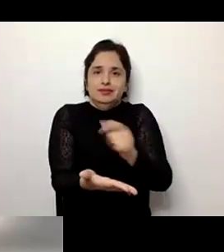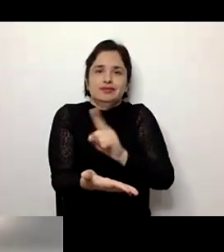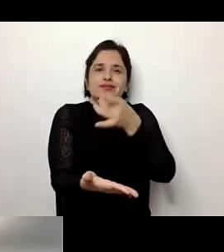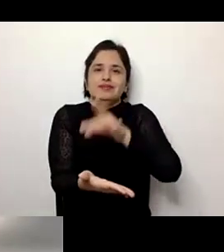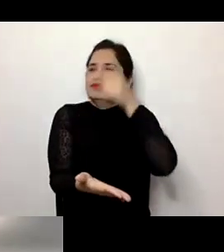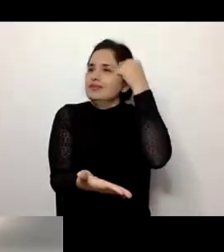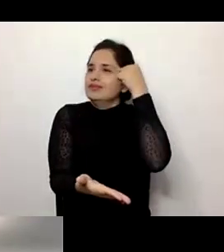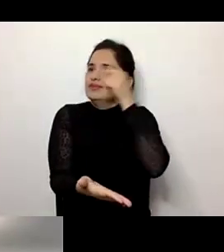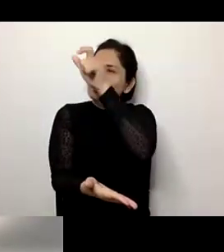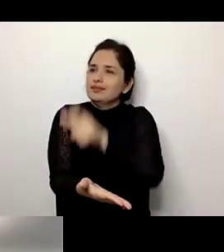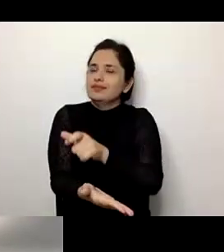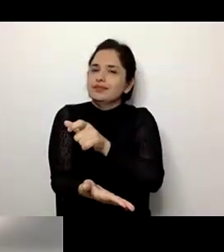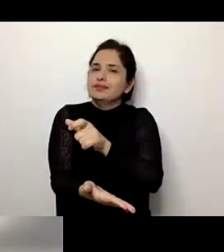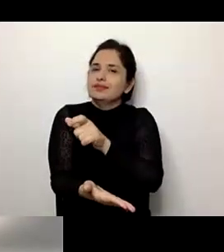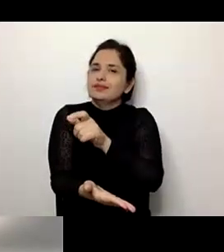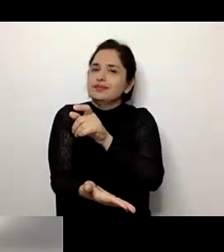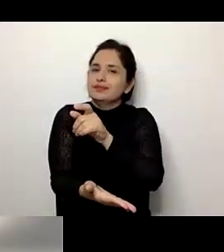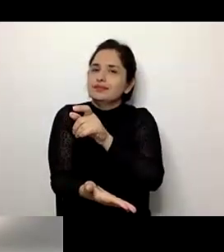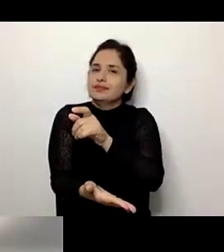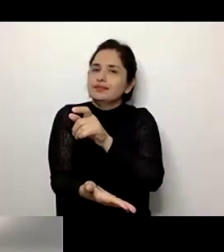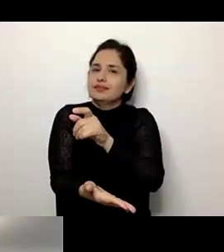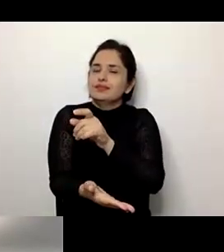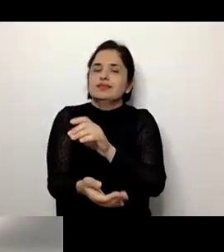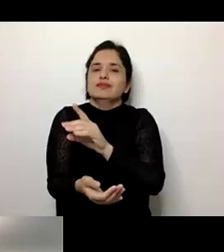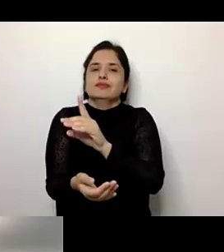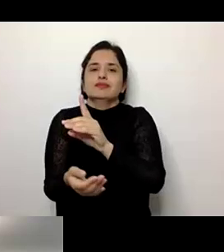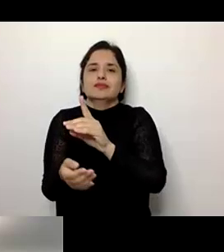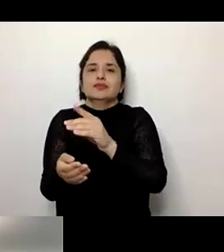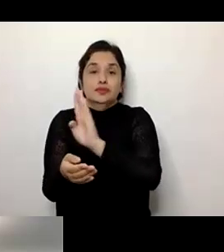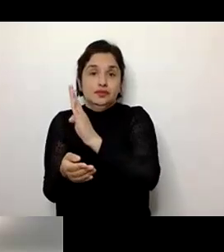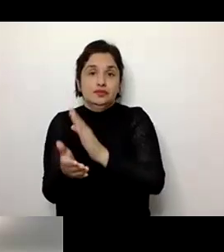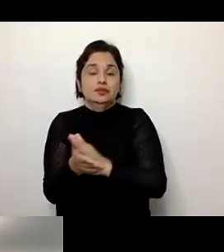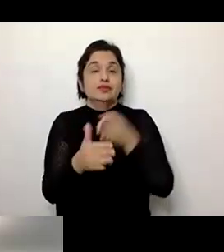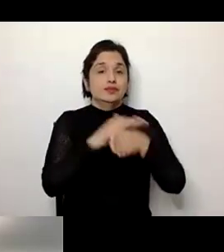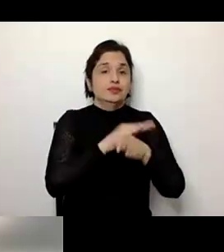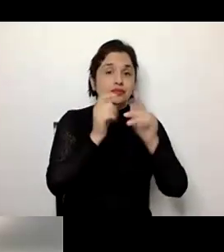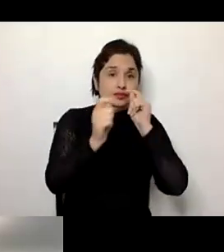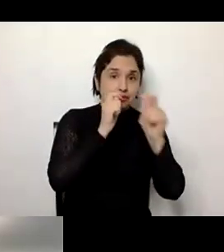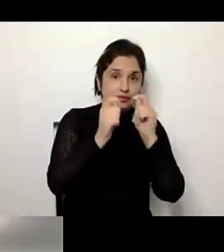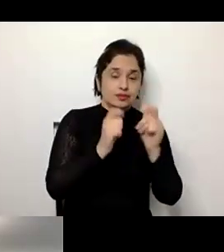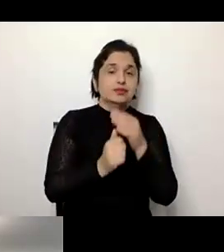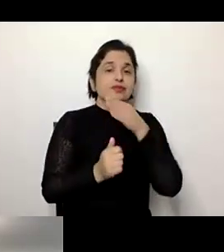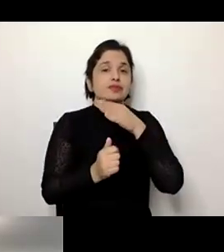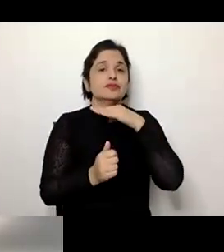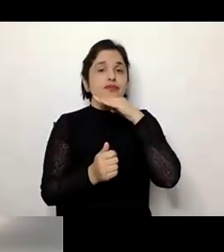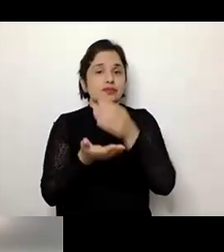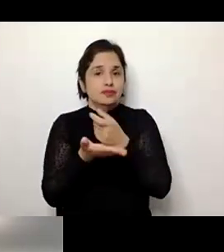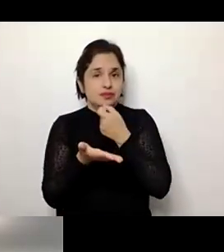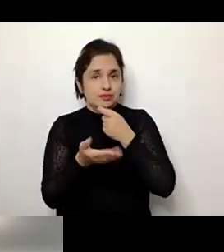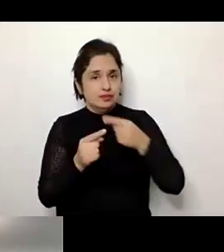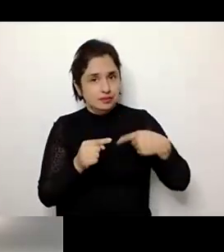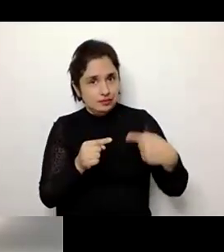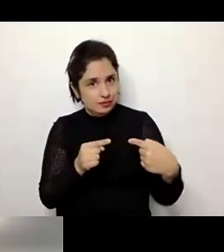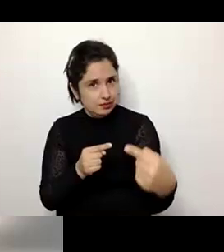aspecto, que seja só o biológico, mas também como o social, que nos dizia. O acesso a tratamento e utilização de medicamentos constantes e largo